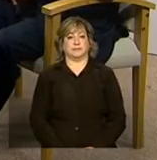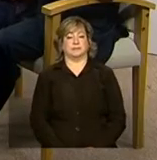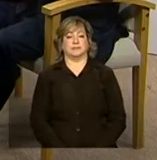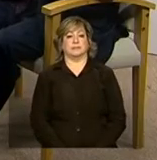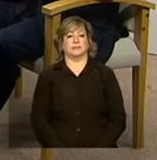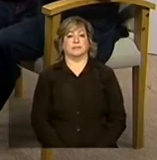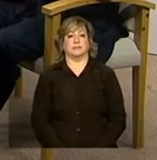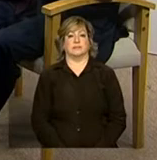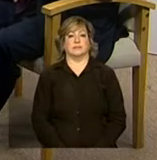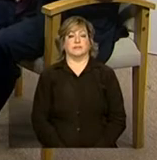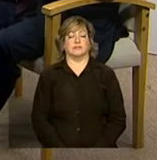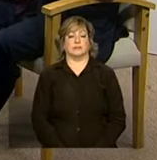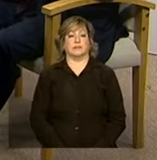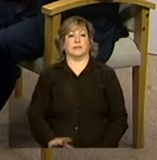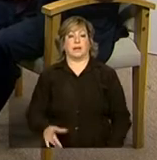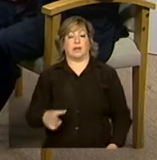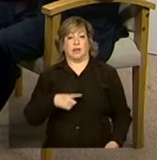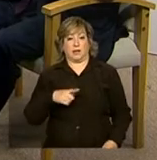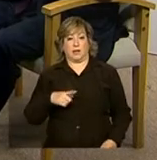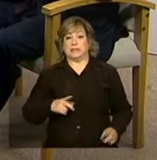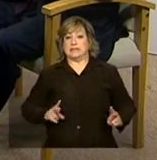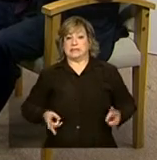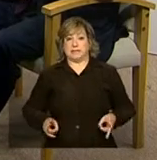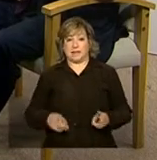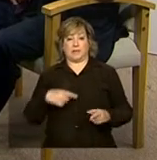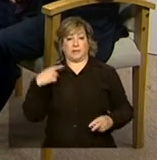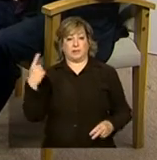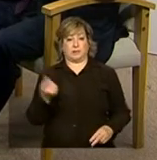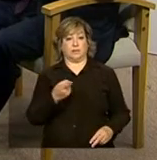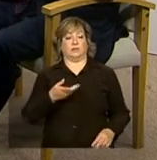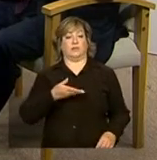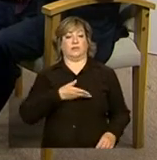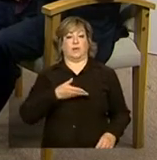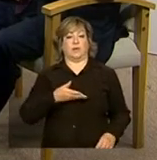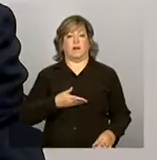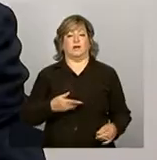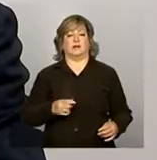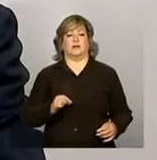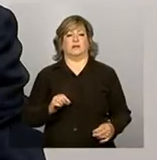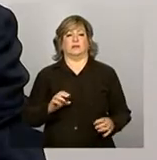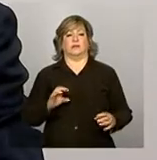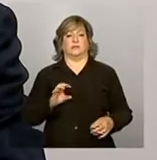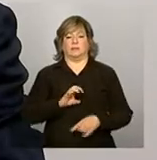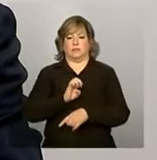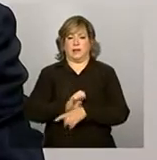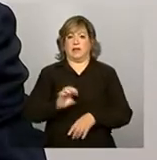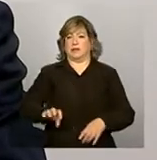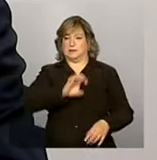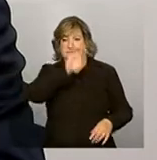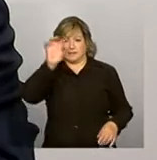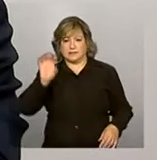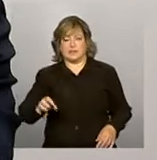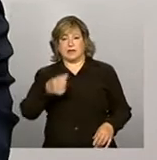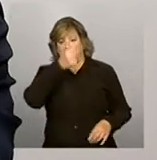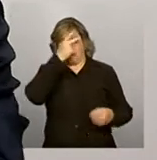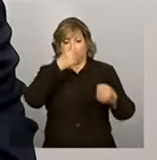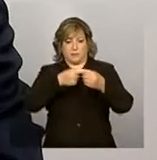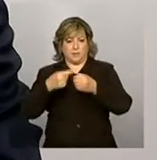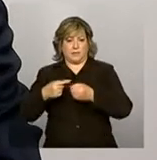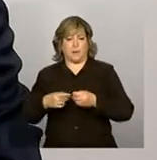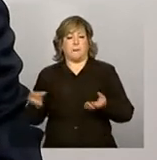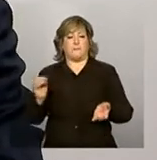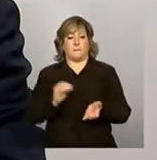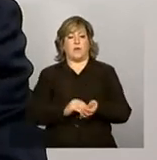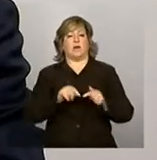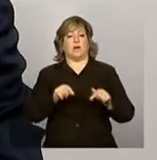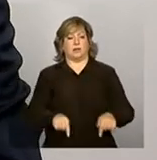Olha, com frequência, colegas das gestões municipais e das coordenações estaduais nos procuram colocando esse tipo